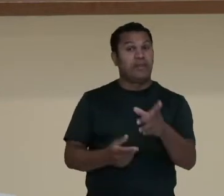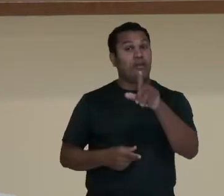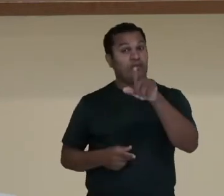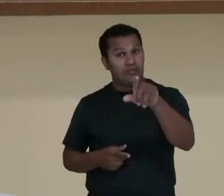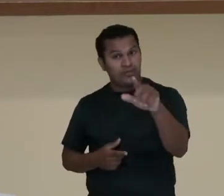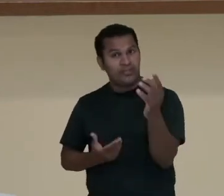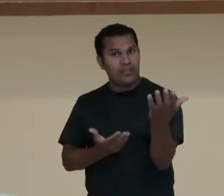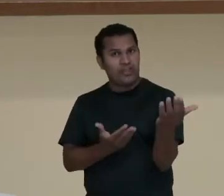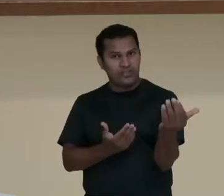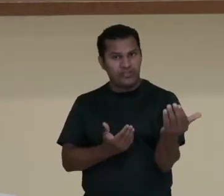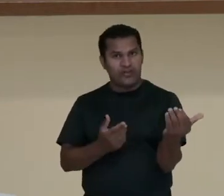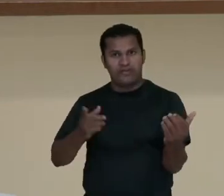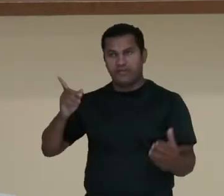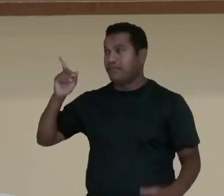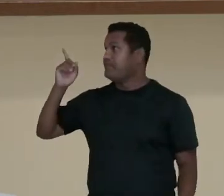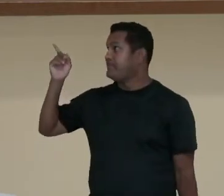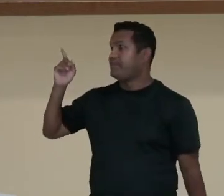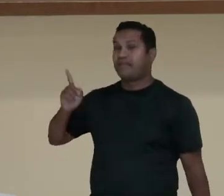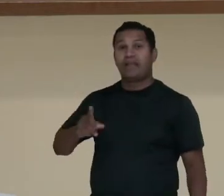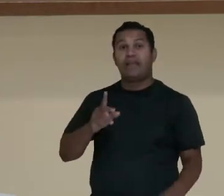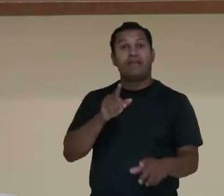ser o que você quiser.